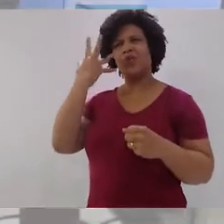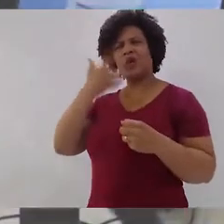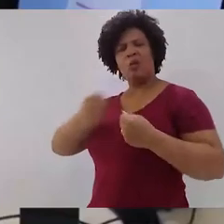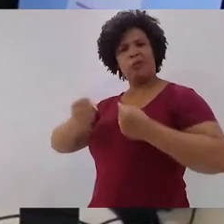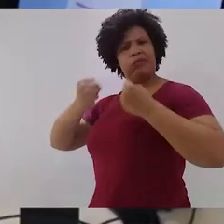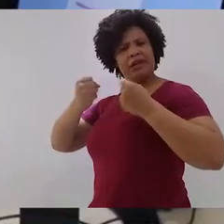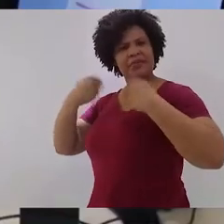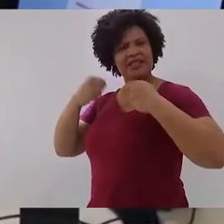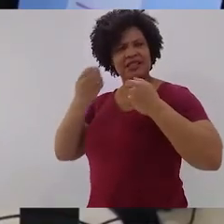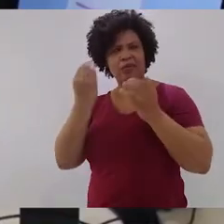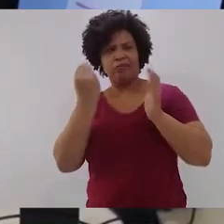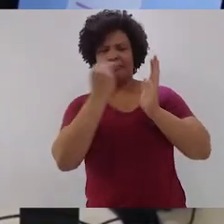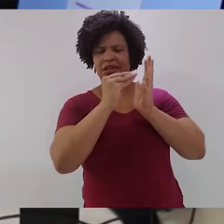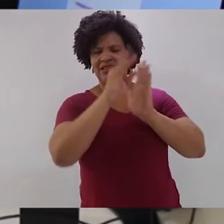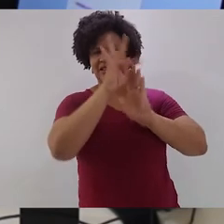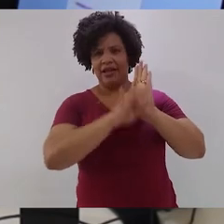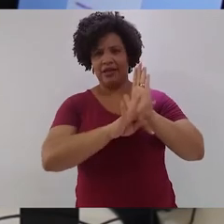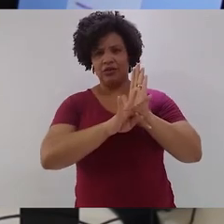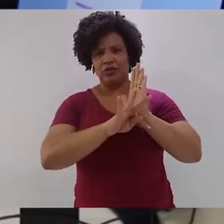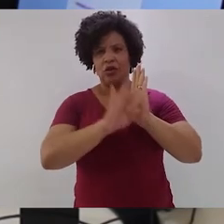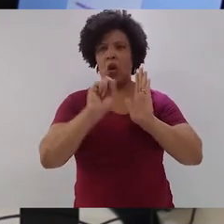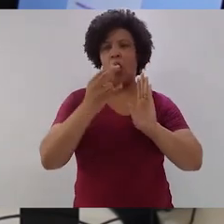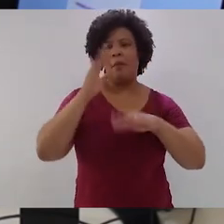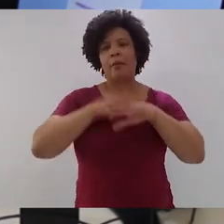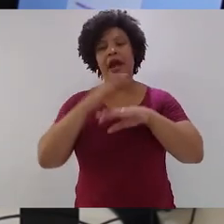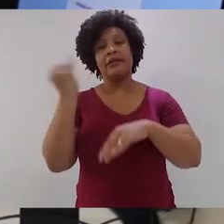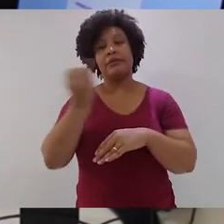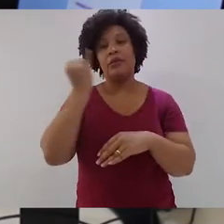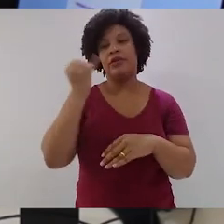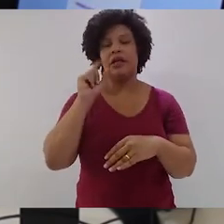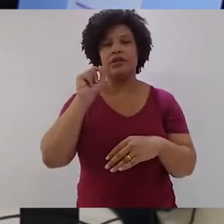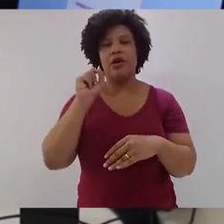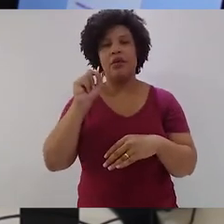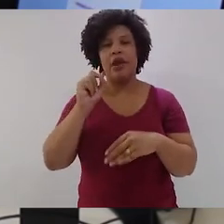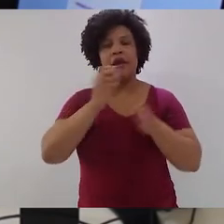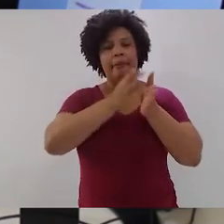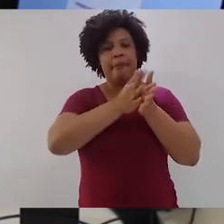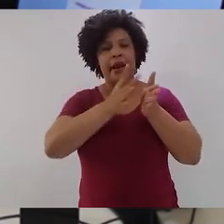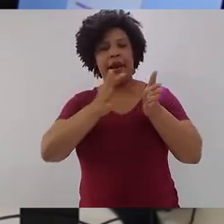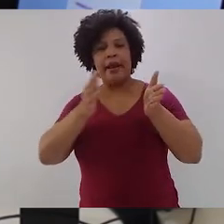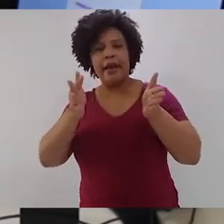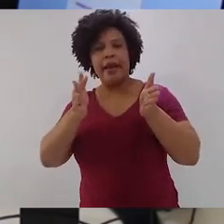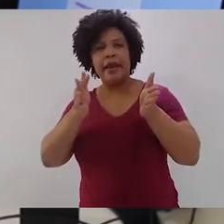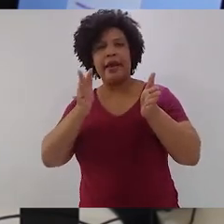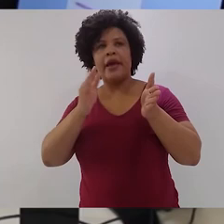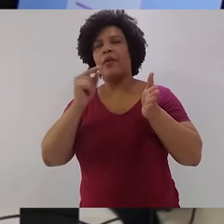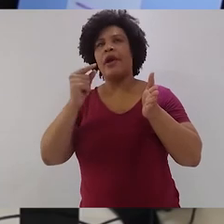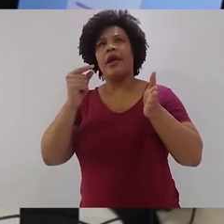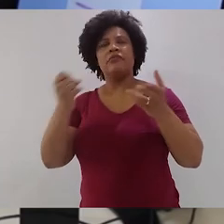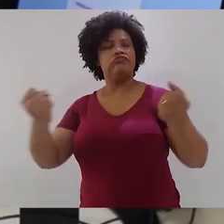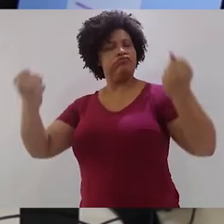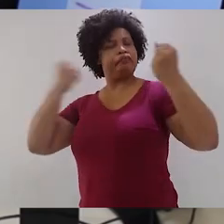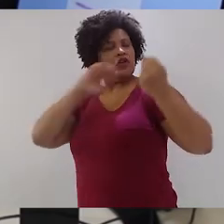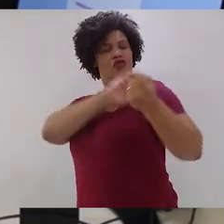entrar ou o mais importante para as ações que vão se suceder é apenas o porte físico